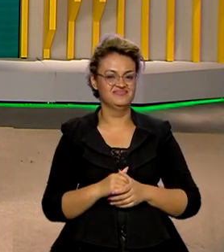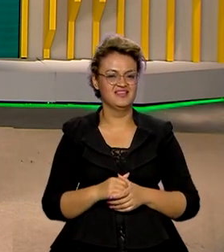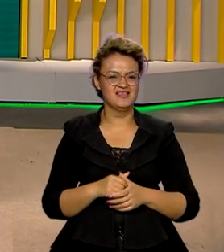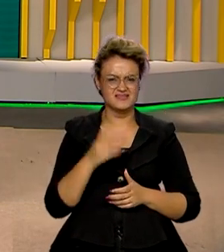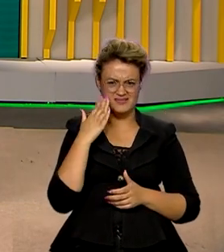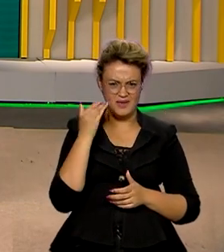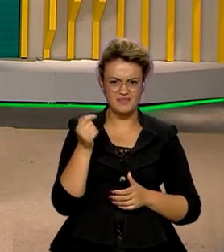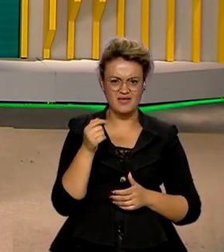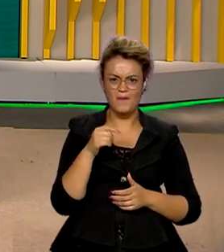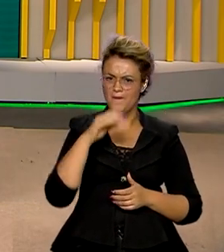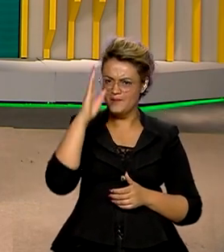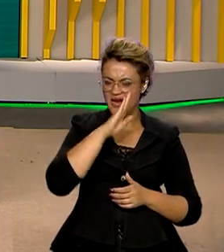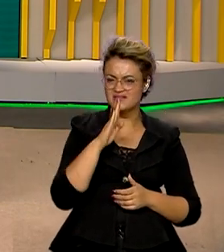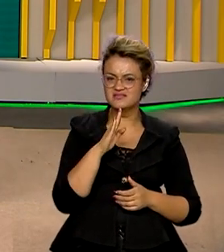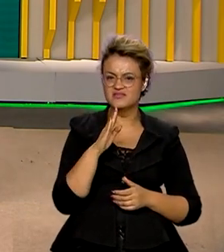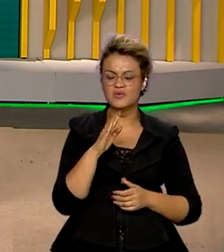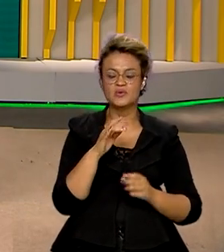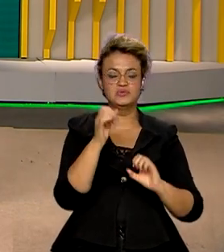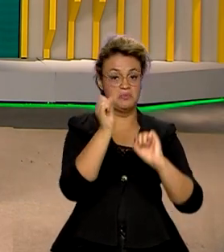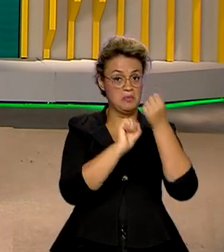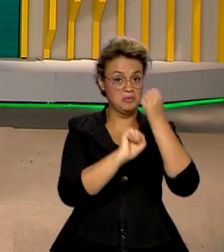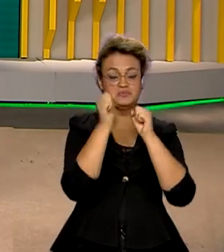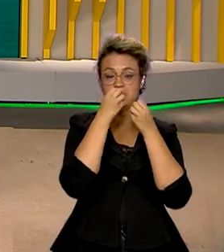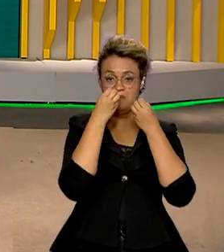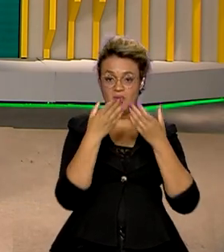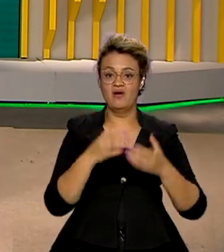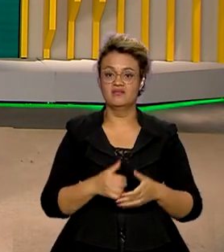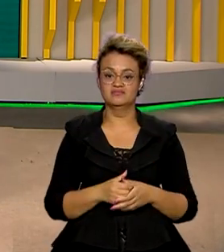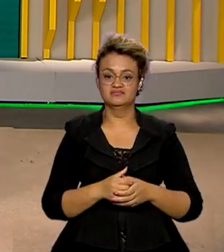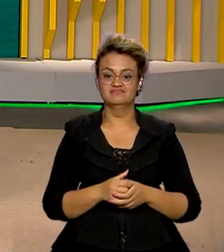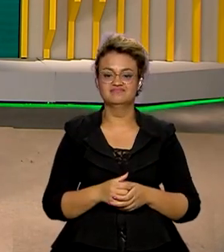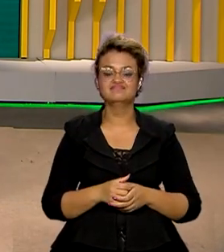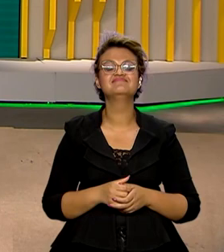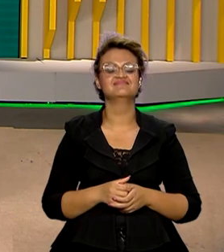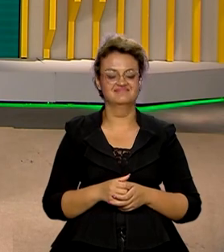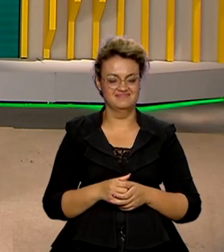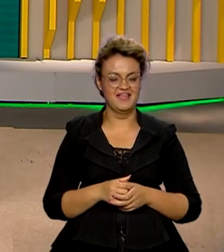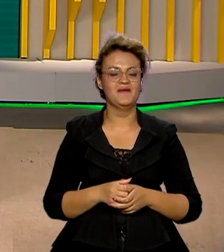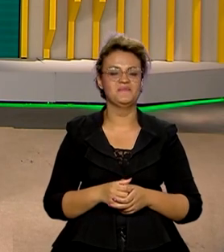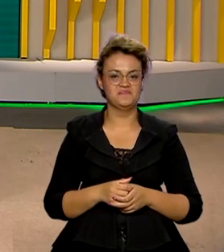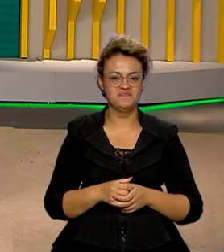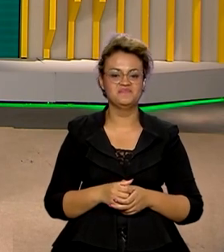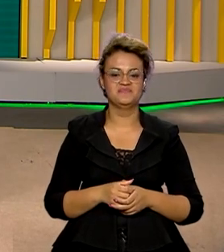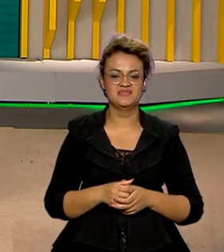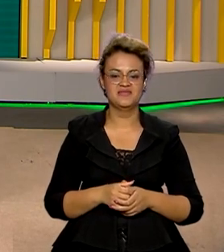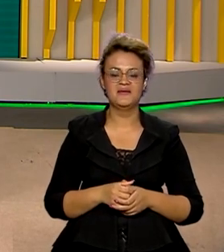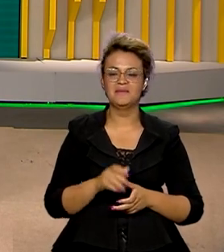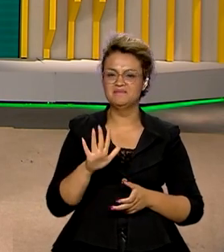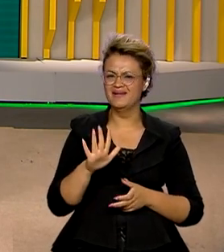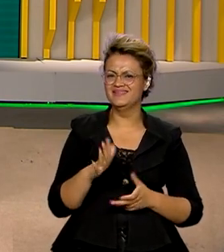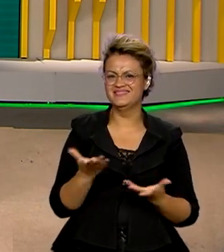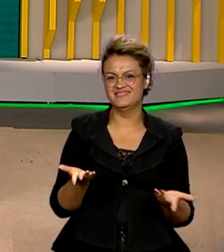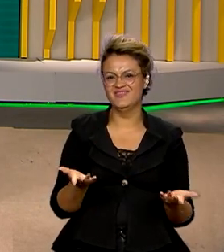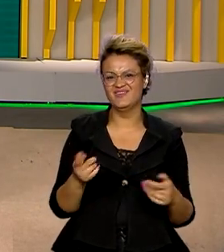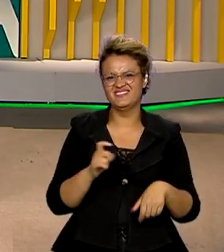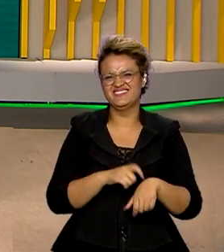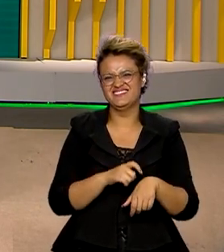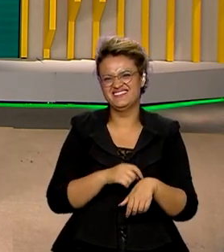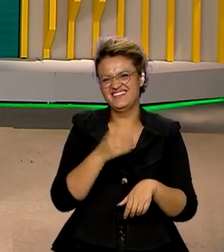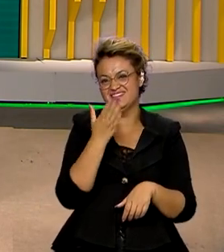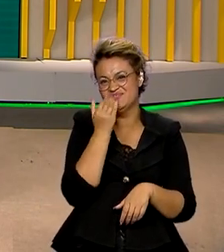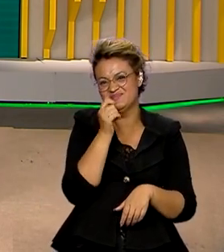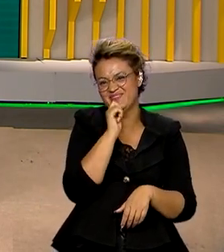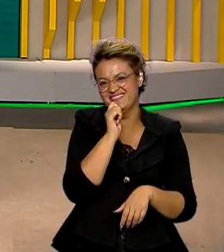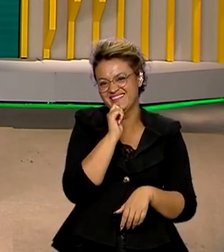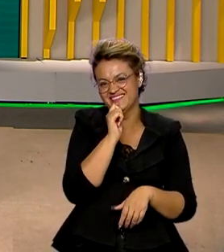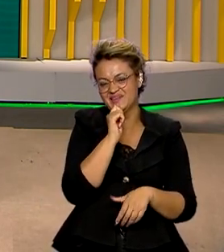sabia que o Brasil tem uma produção de qualidade? Sabia sim, Roberto, mas falar isso é até maldade antes da gente jantar.